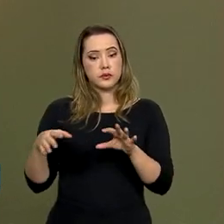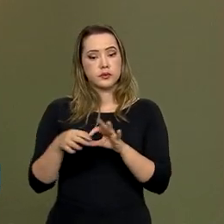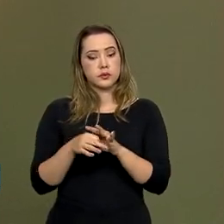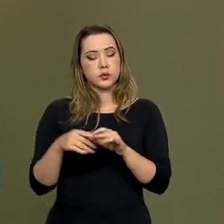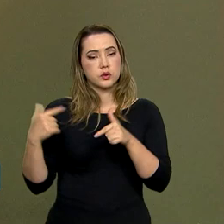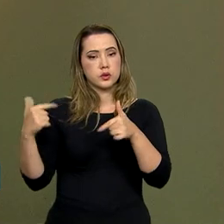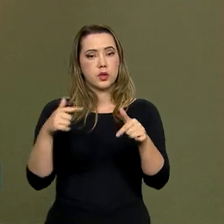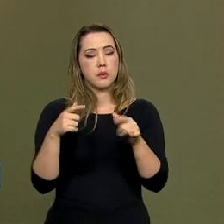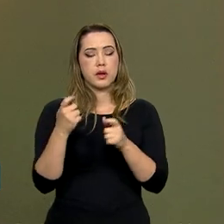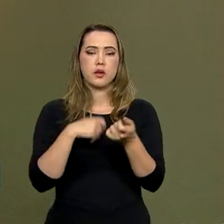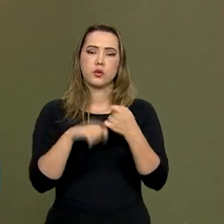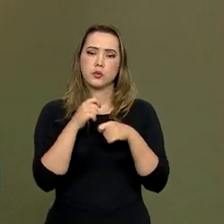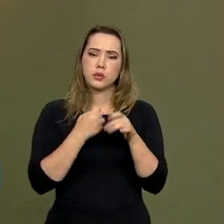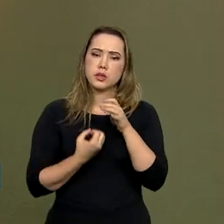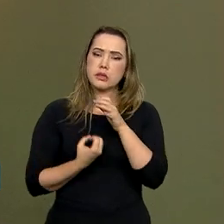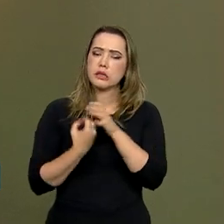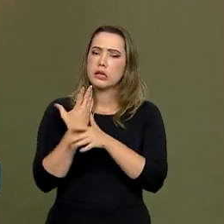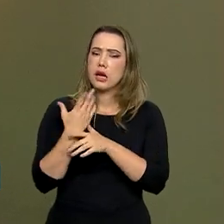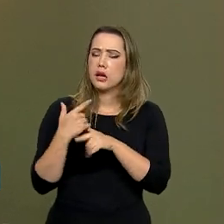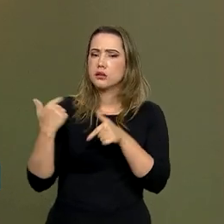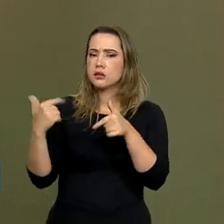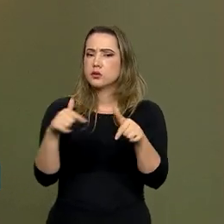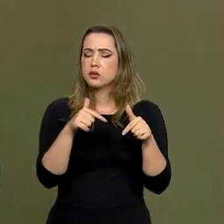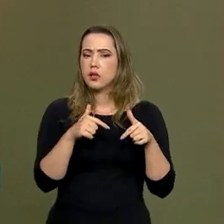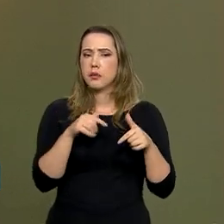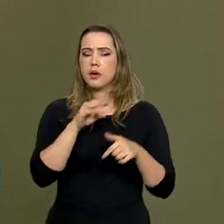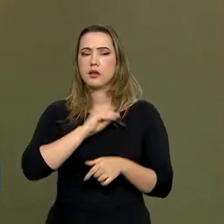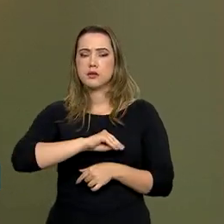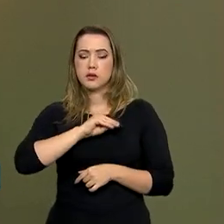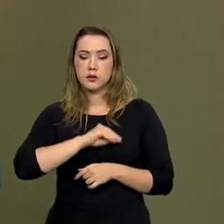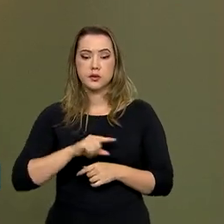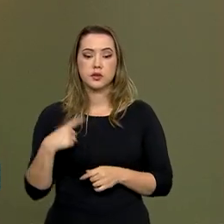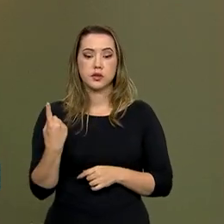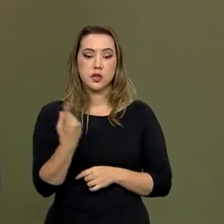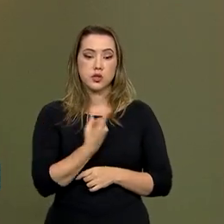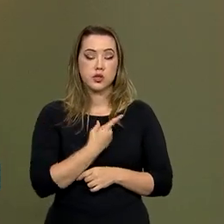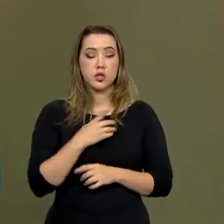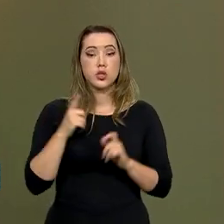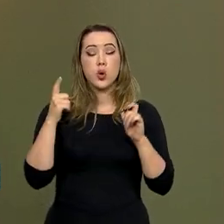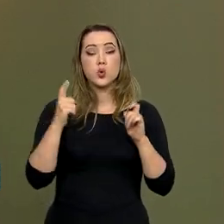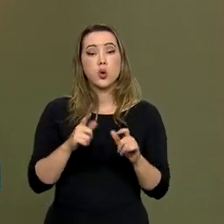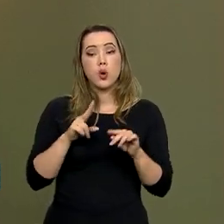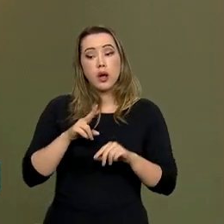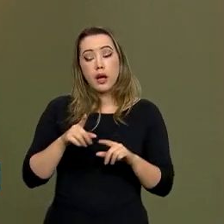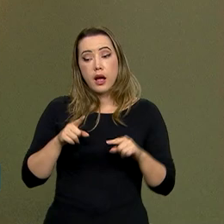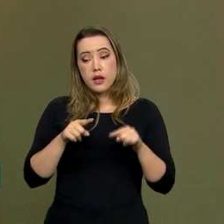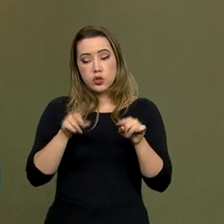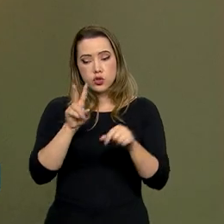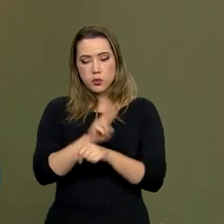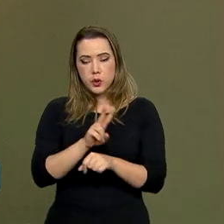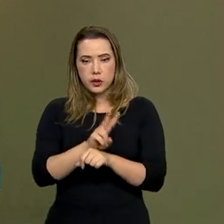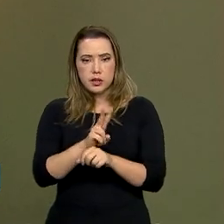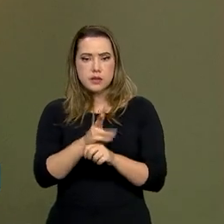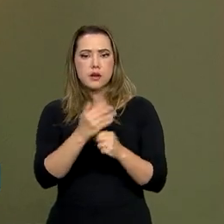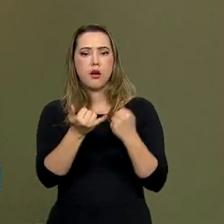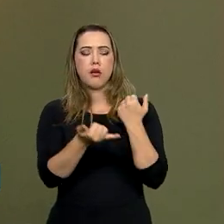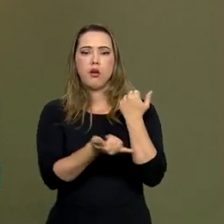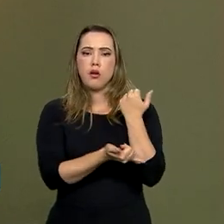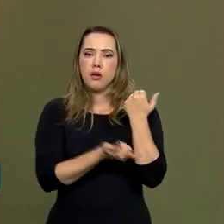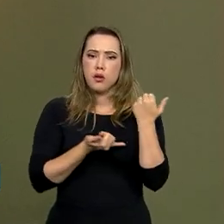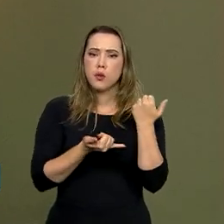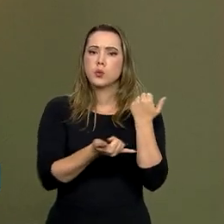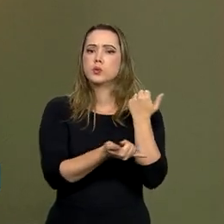atividade econômica, com geração de emprego. Nós temos as reservas extrativistas. O que são essas reservas extrativistas?